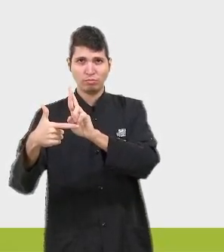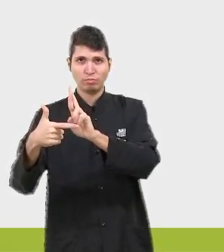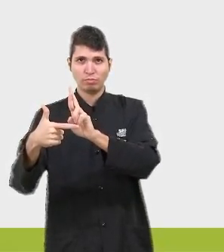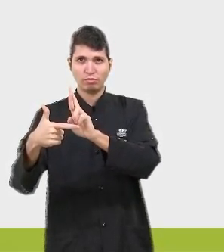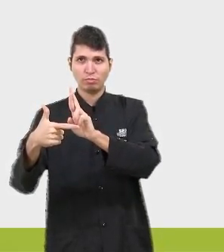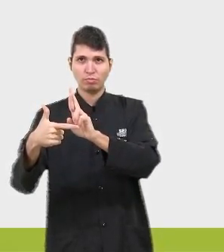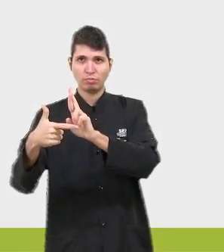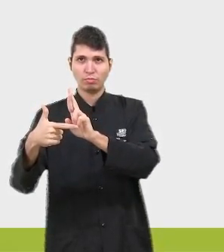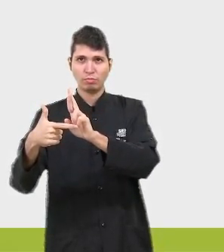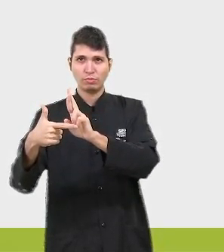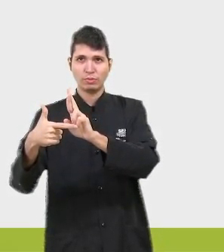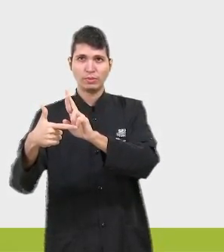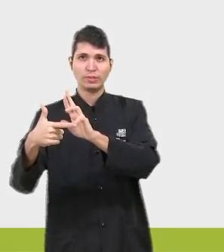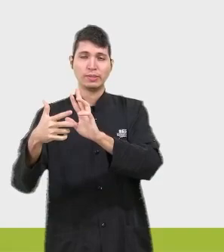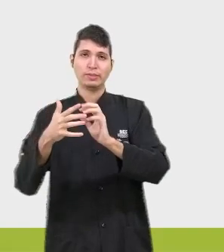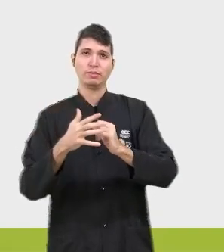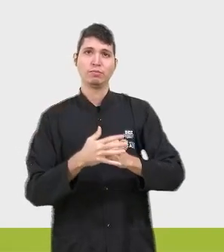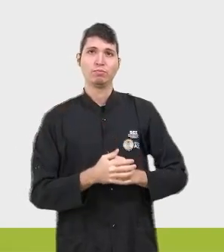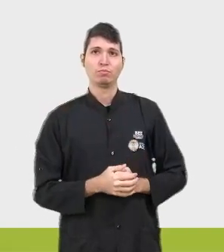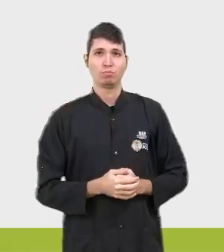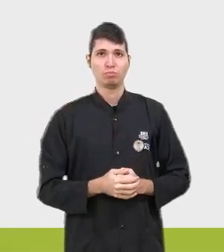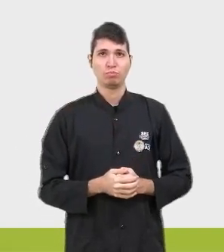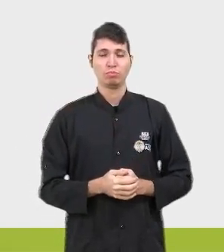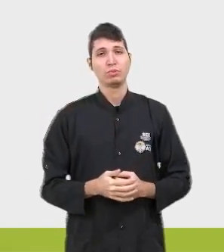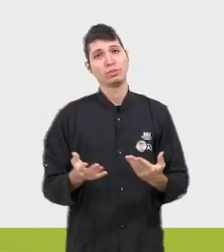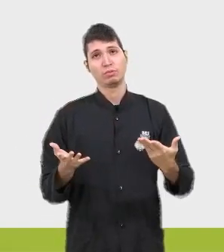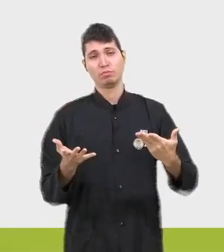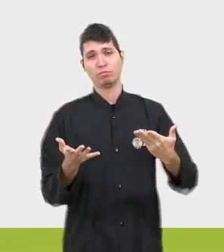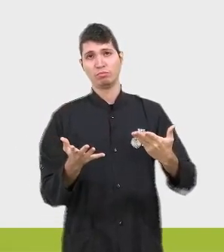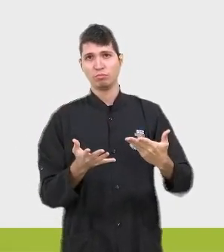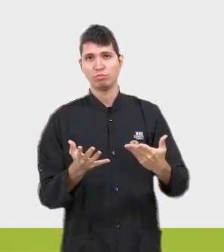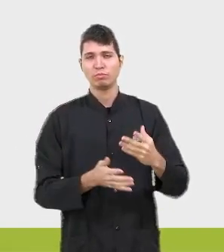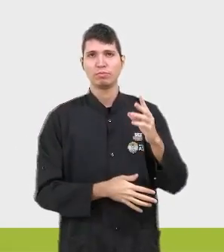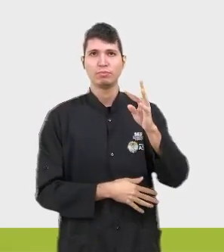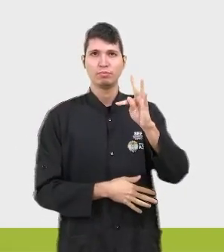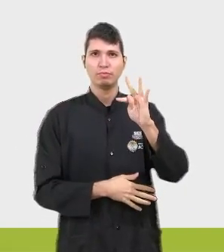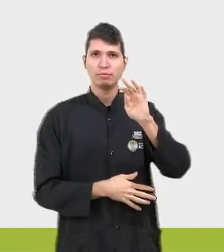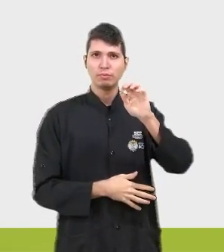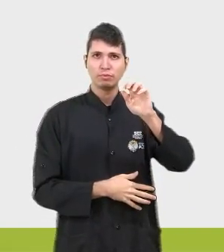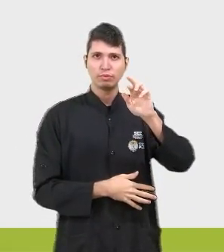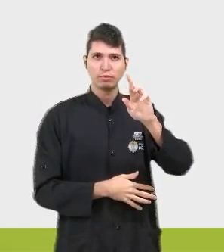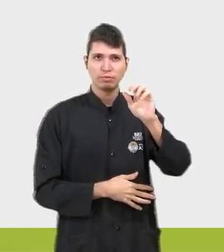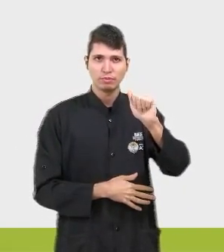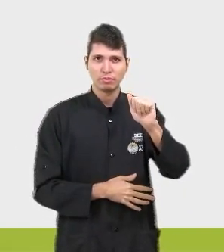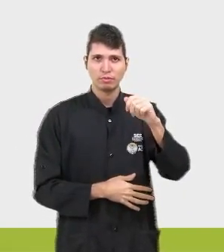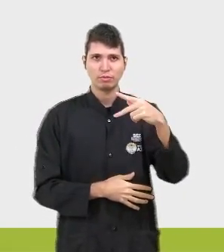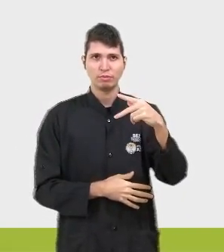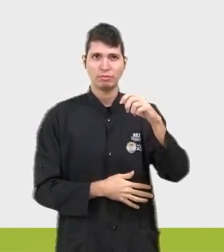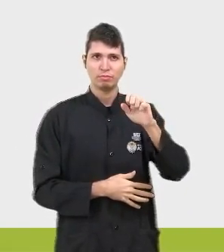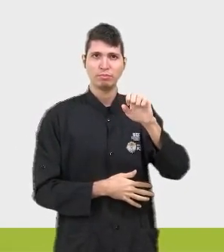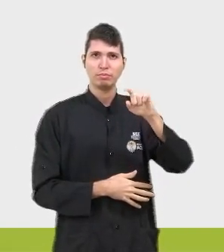O trapézio, tá bom? Nesse caso aqui, um trapézio isósceles, né? A gente tem a ideia da altura,